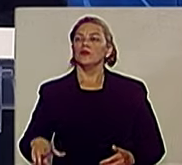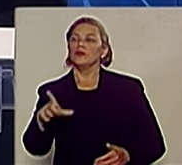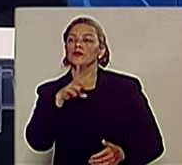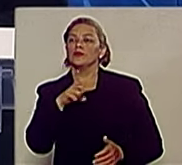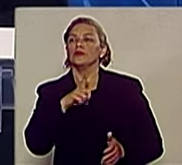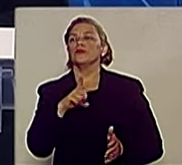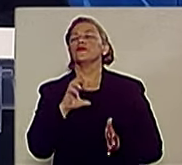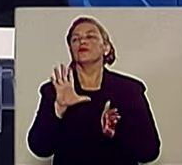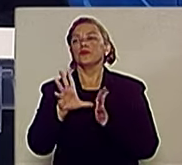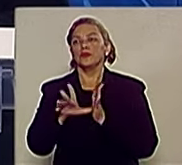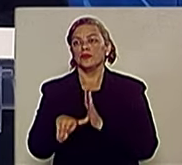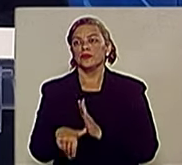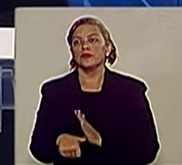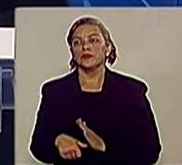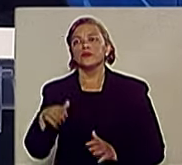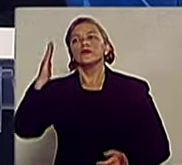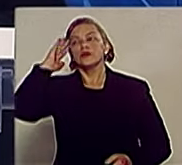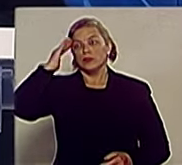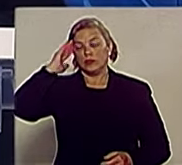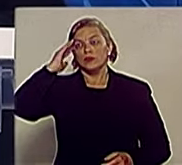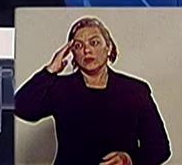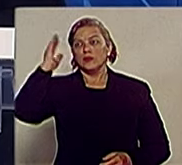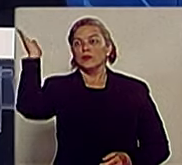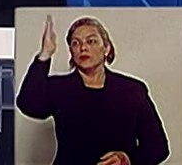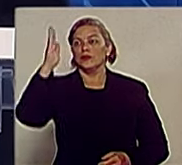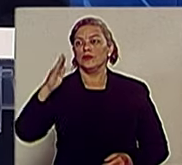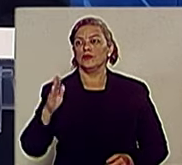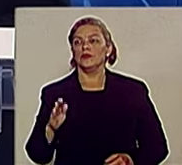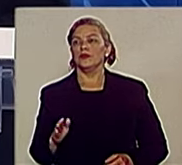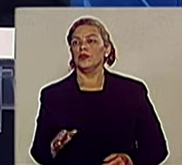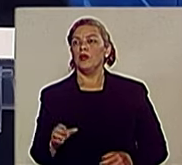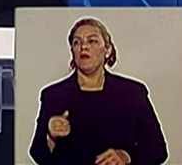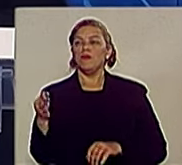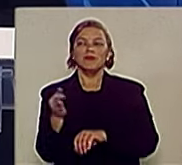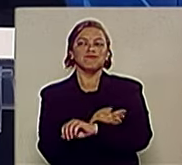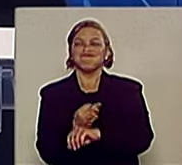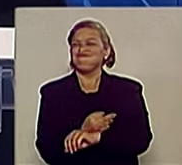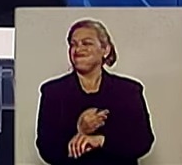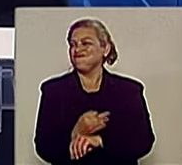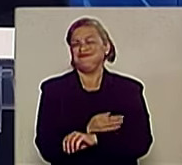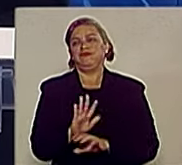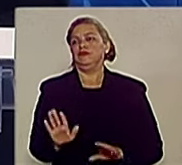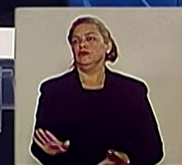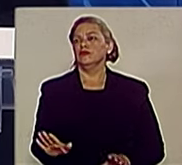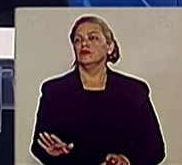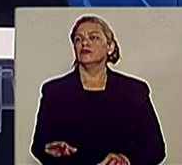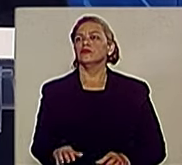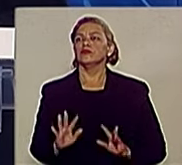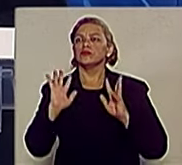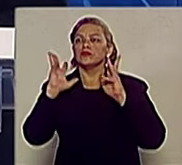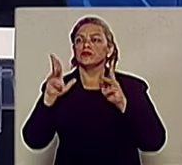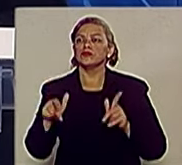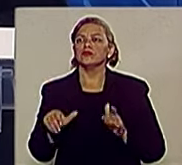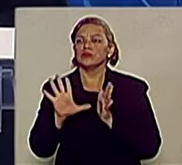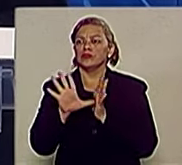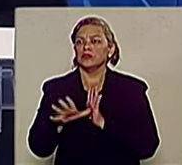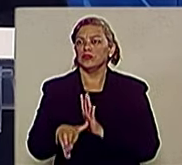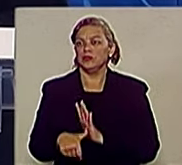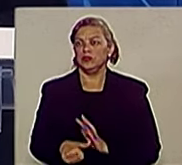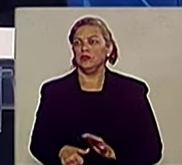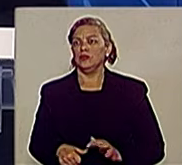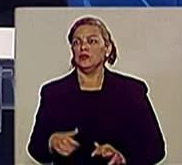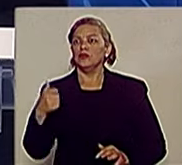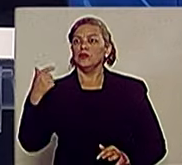possível mais isso. A população brasileira já não suporta mais. É mensalão, é lava-jato, é tudo isso que se tem. E penso que 12 milhões é